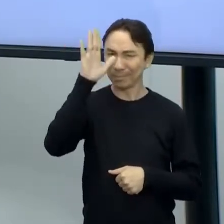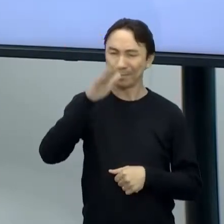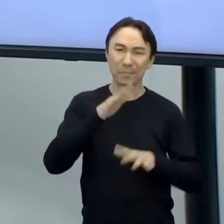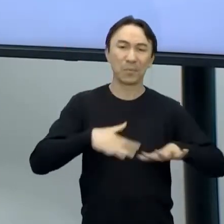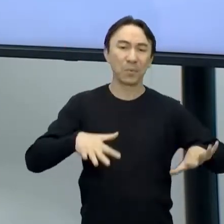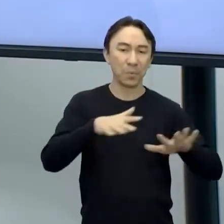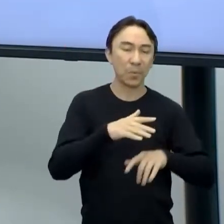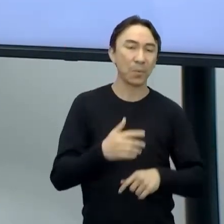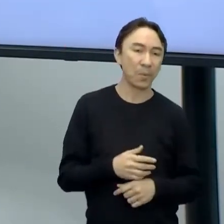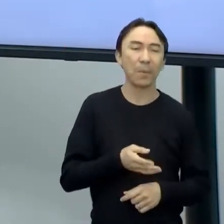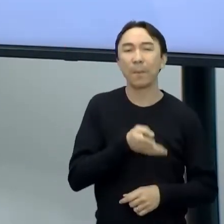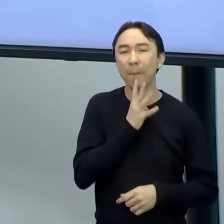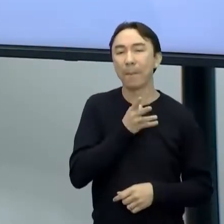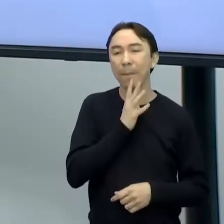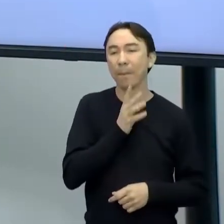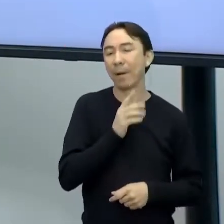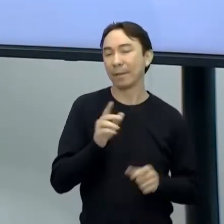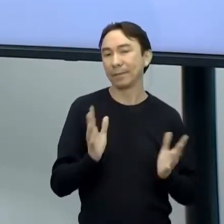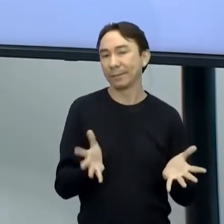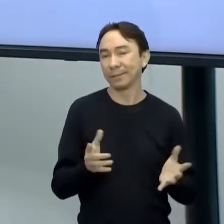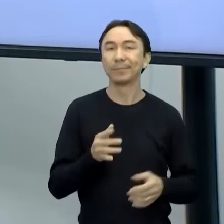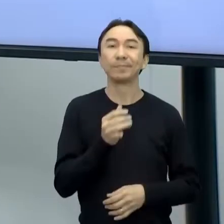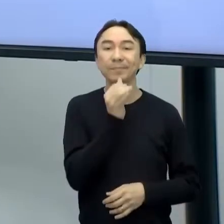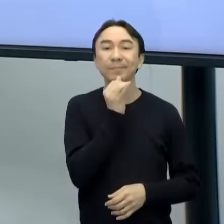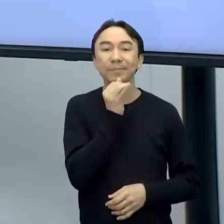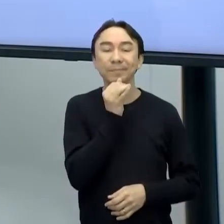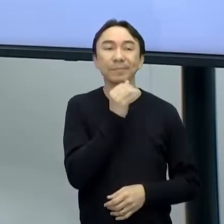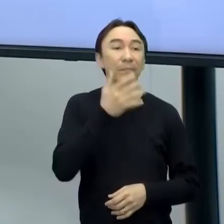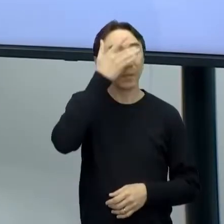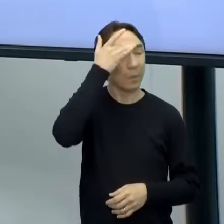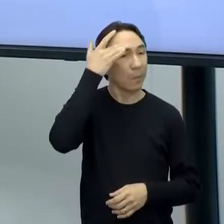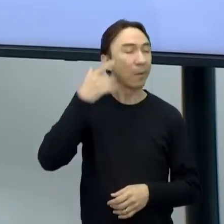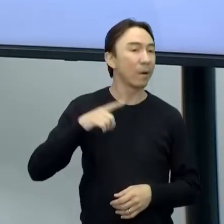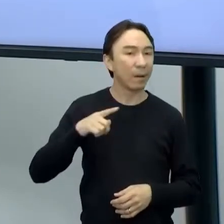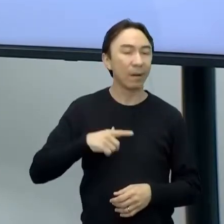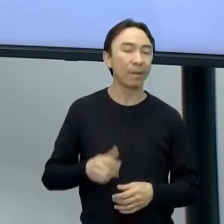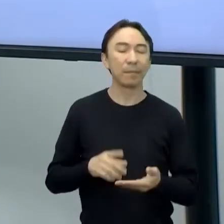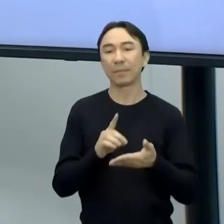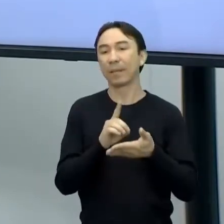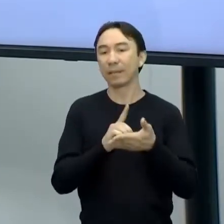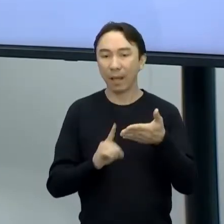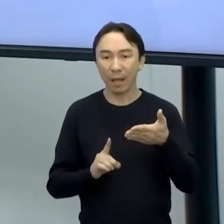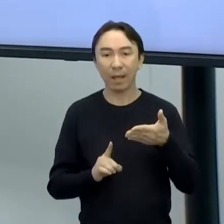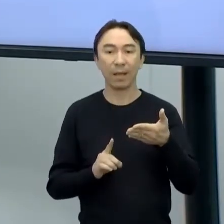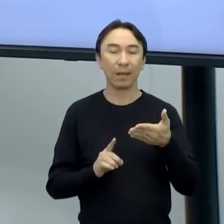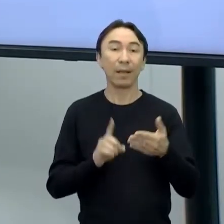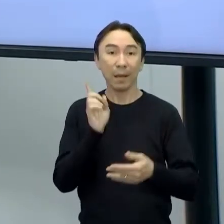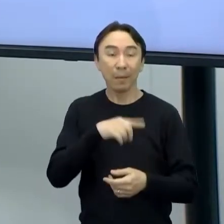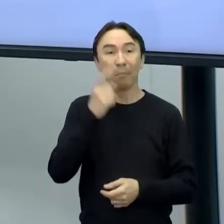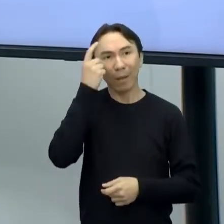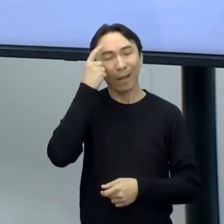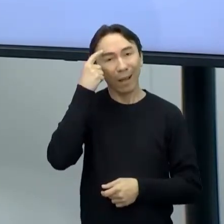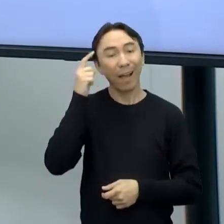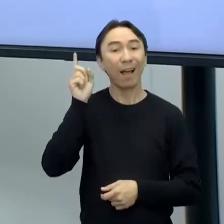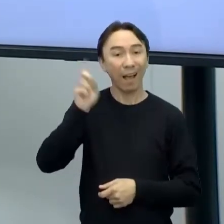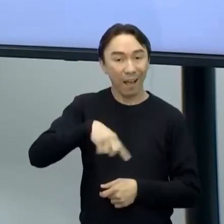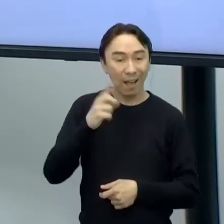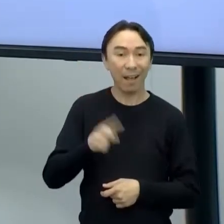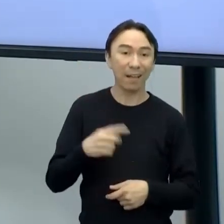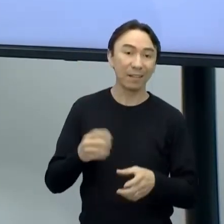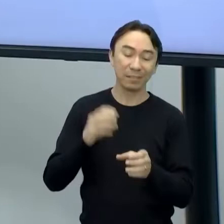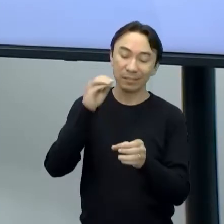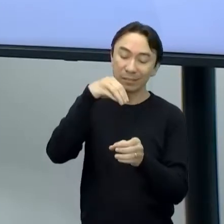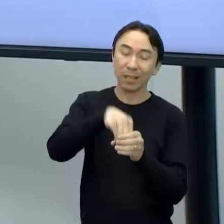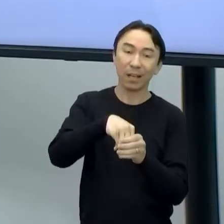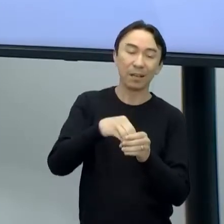que a gente pode pensar. Quando tu fala, quem? Uma pessoa que trabalha com design, você pensa em quem? No designer de interiores. Porque ele é o